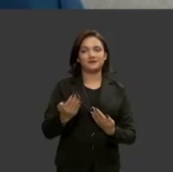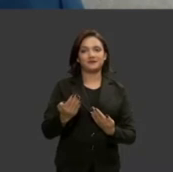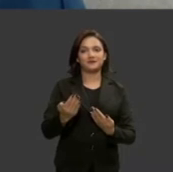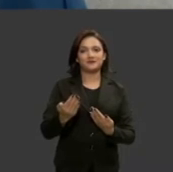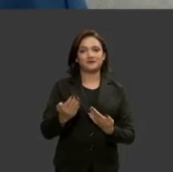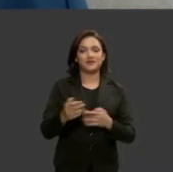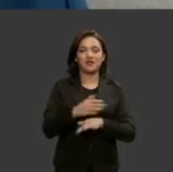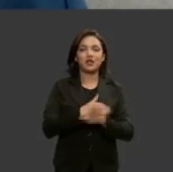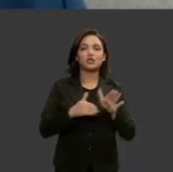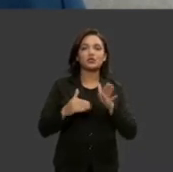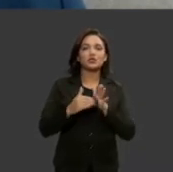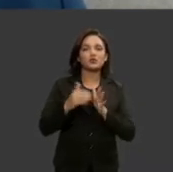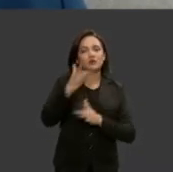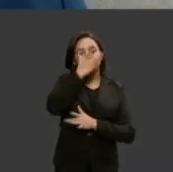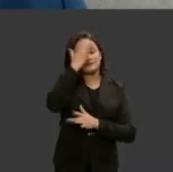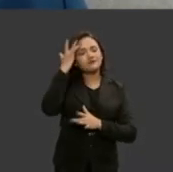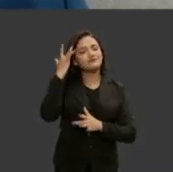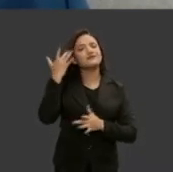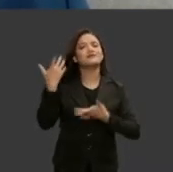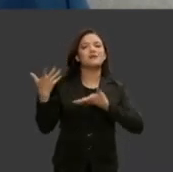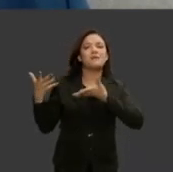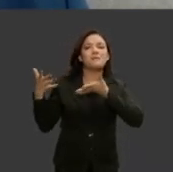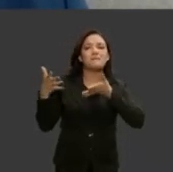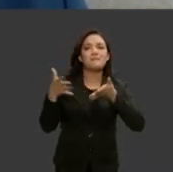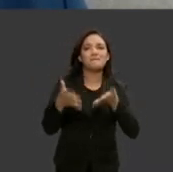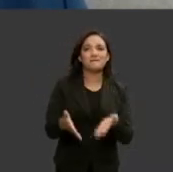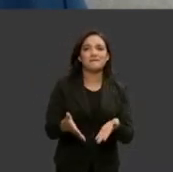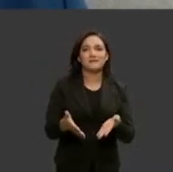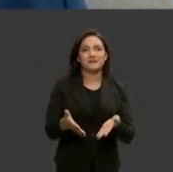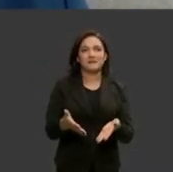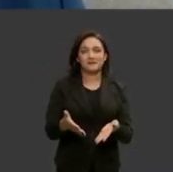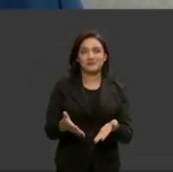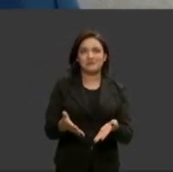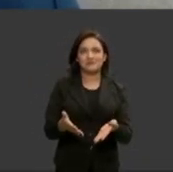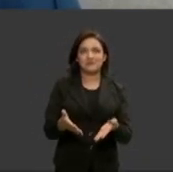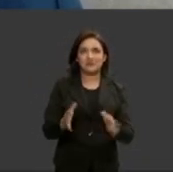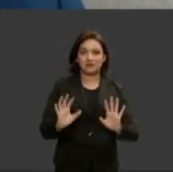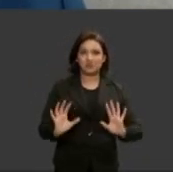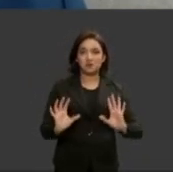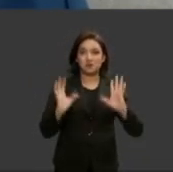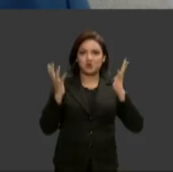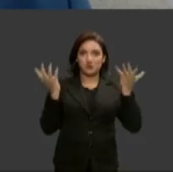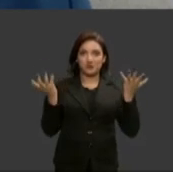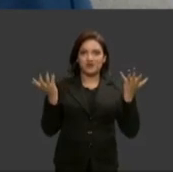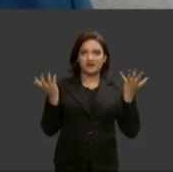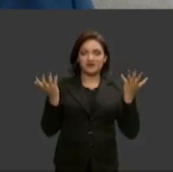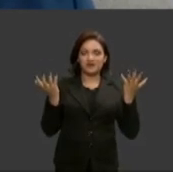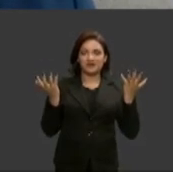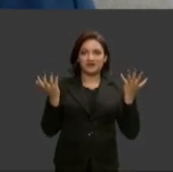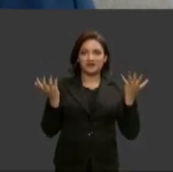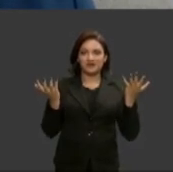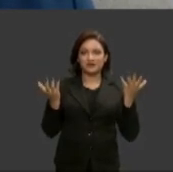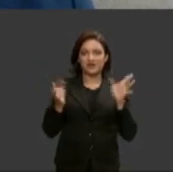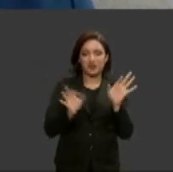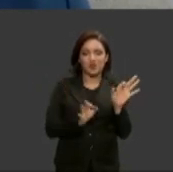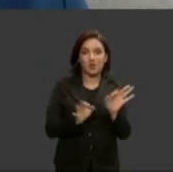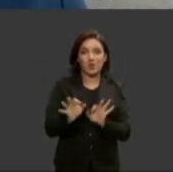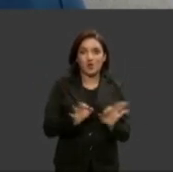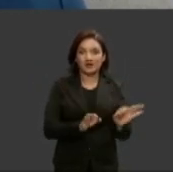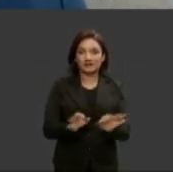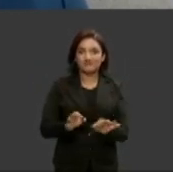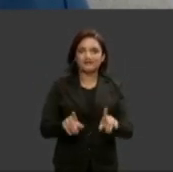que participaram diretamente e indiretamente da realização deste